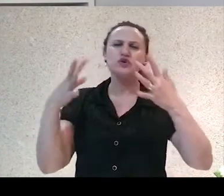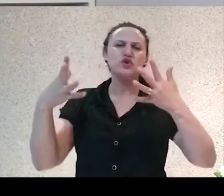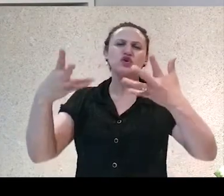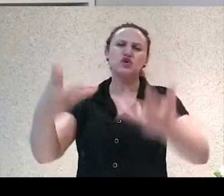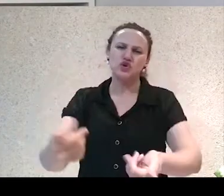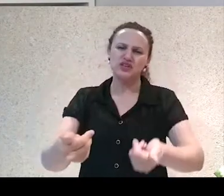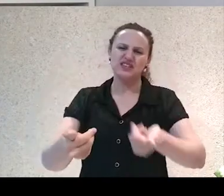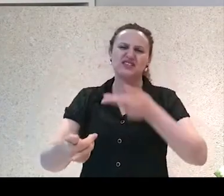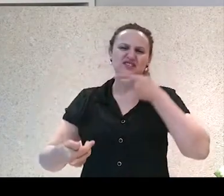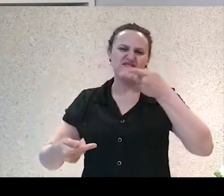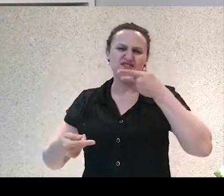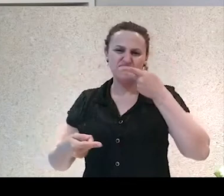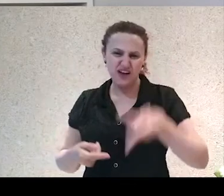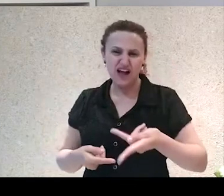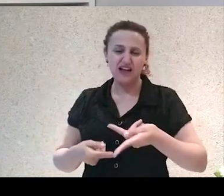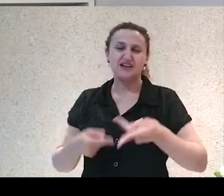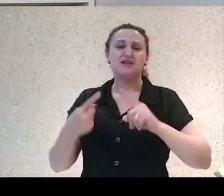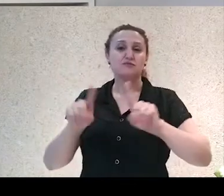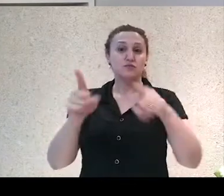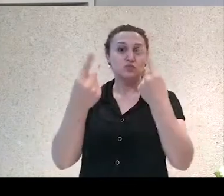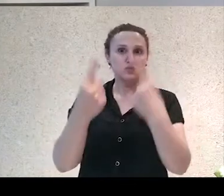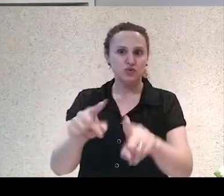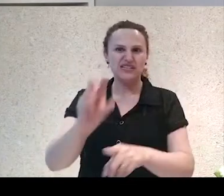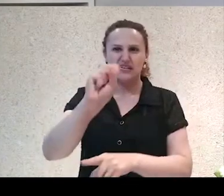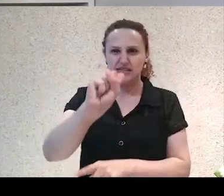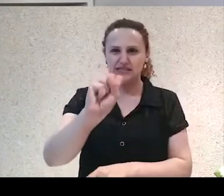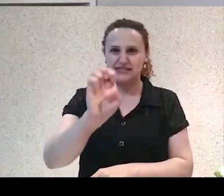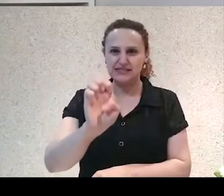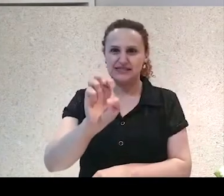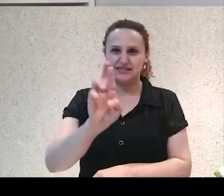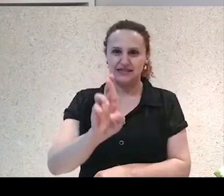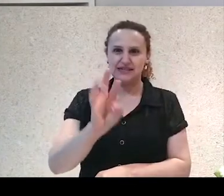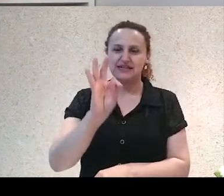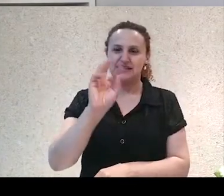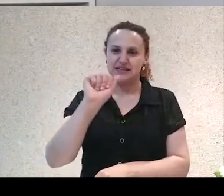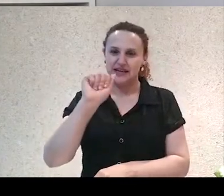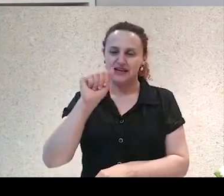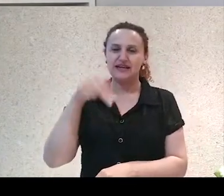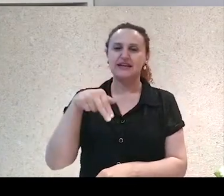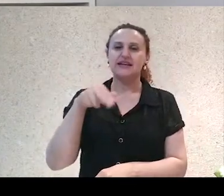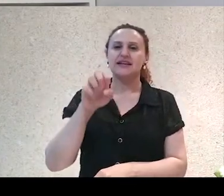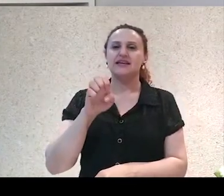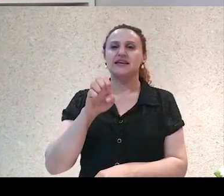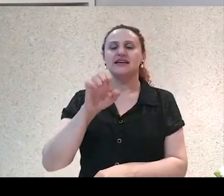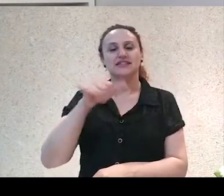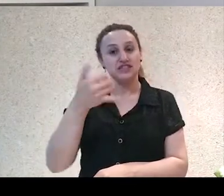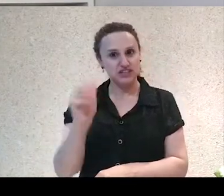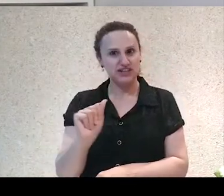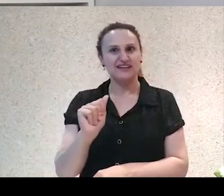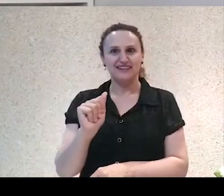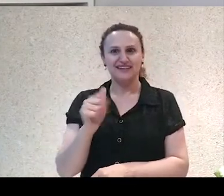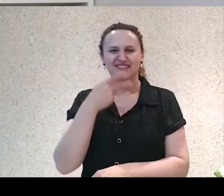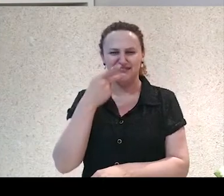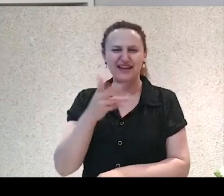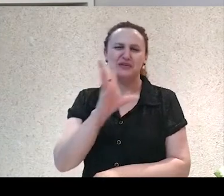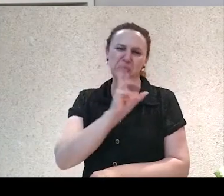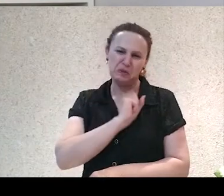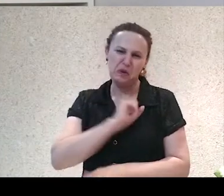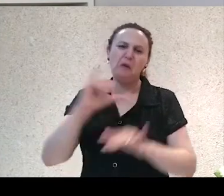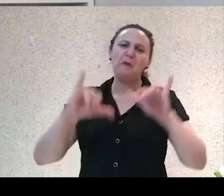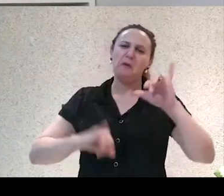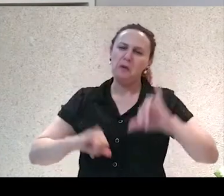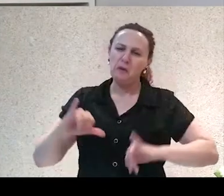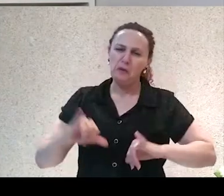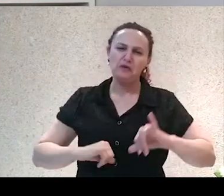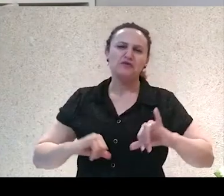sofrência, né? Sertaneja, que a gente tem escutado bastante. Também faz parte desse amor, né?